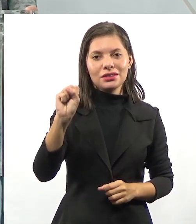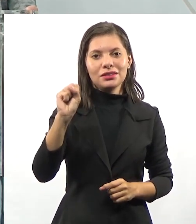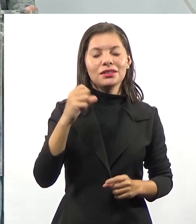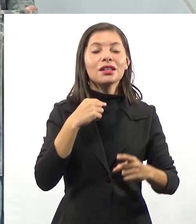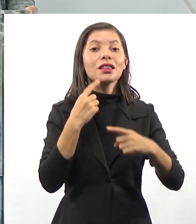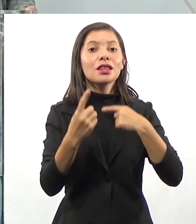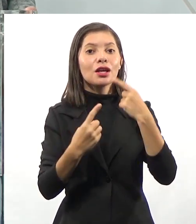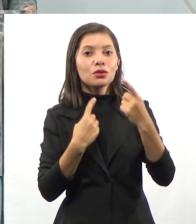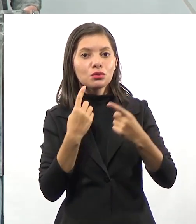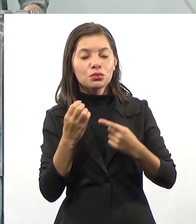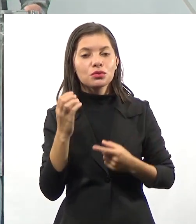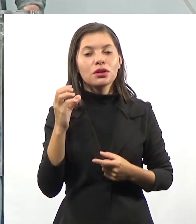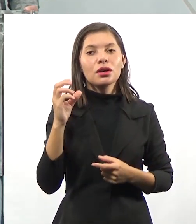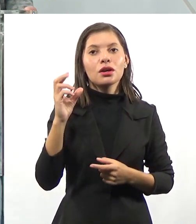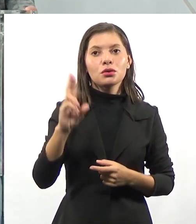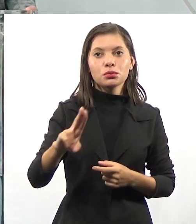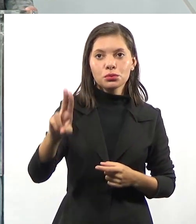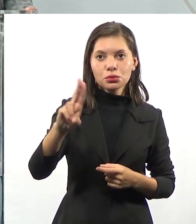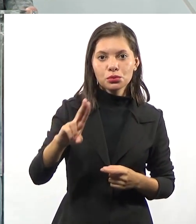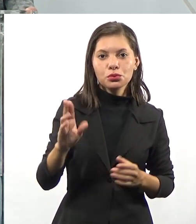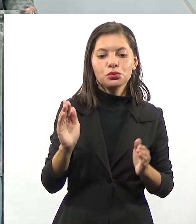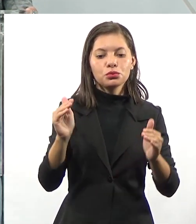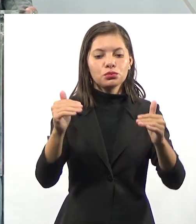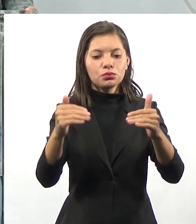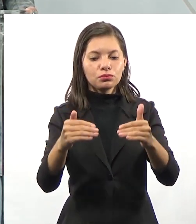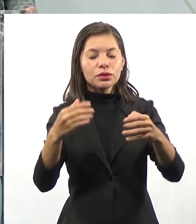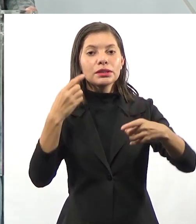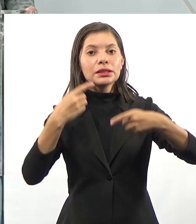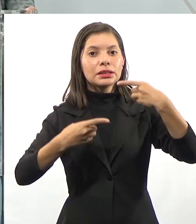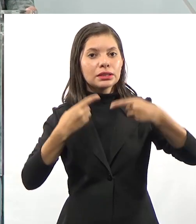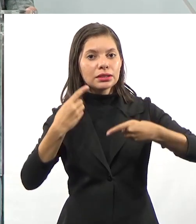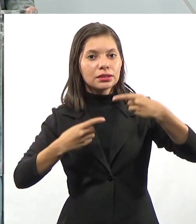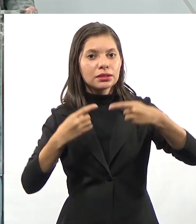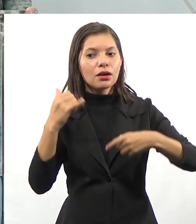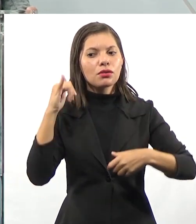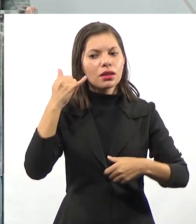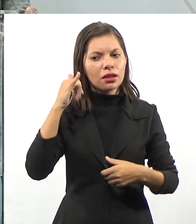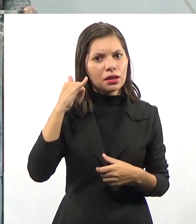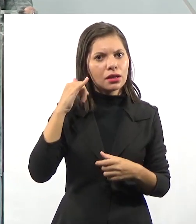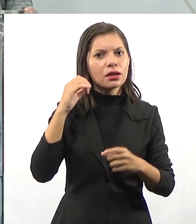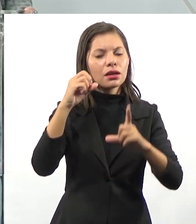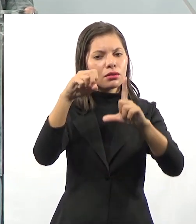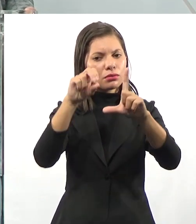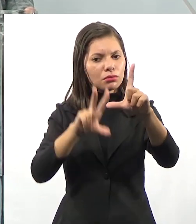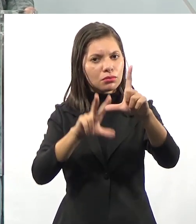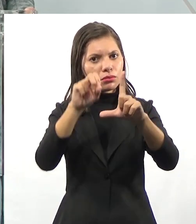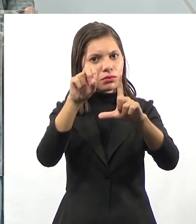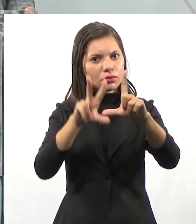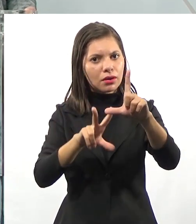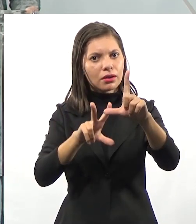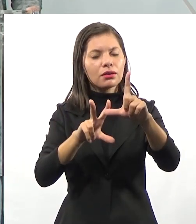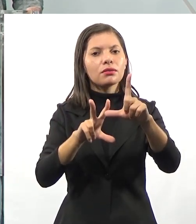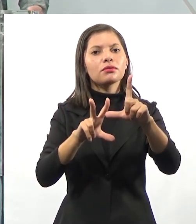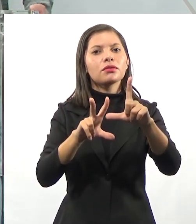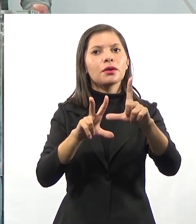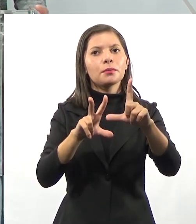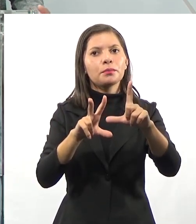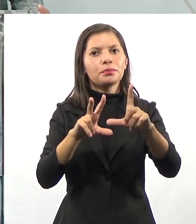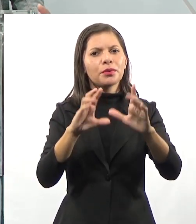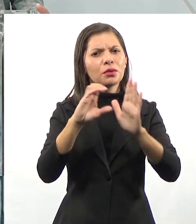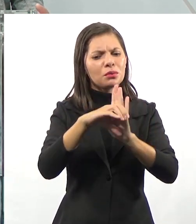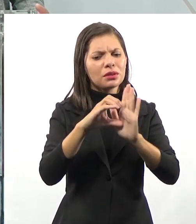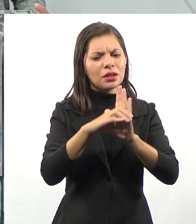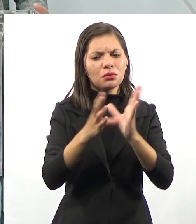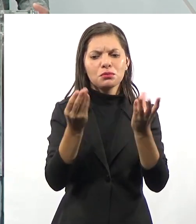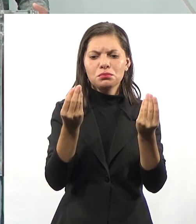Então, na dúvida, utilize os fóruns de discussão, entre o contato através do nosso ambiente virtual de aprendizagem e não deixe